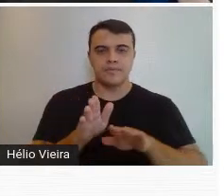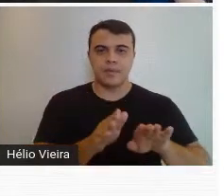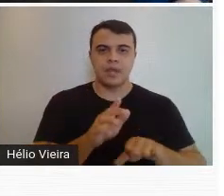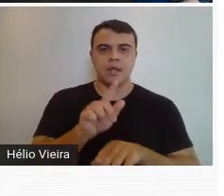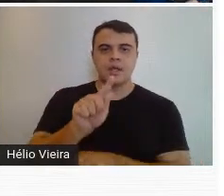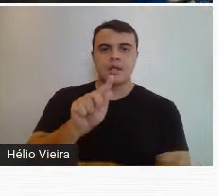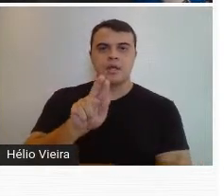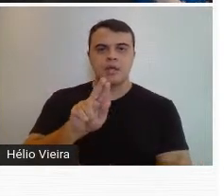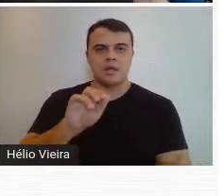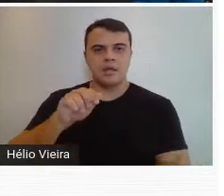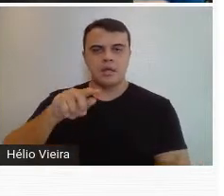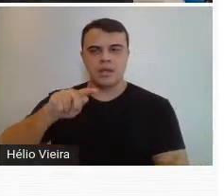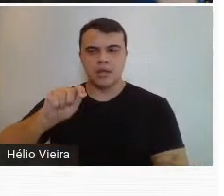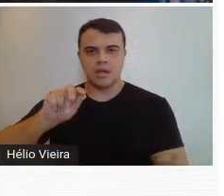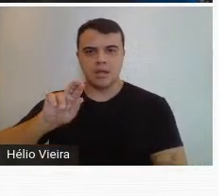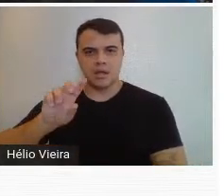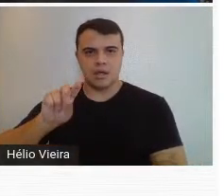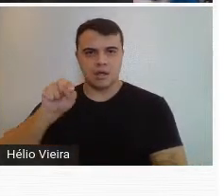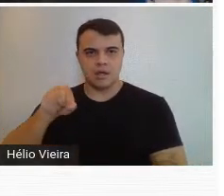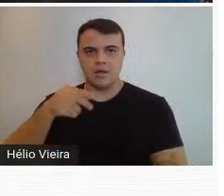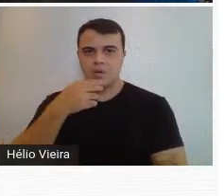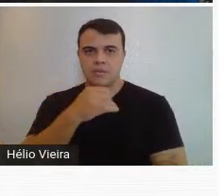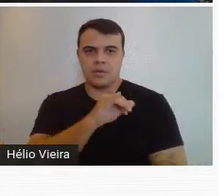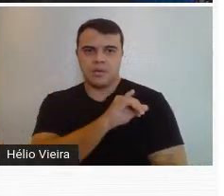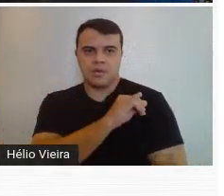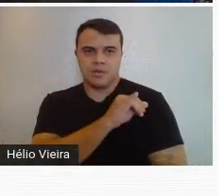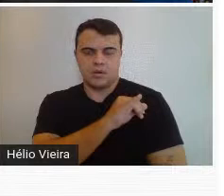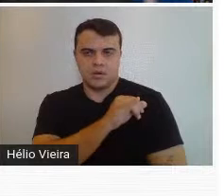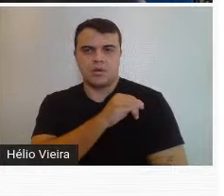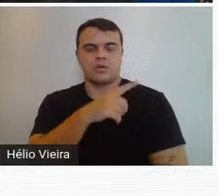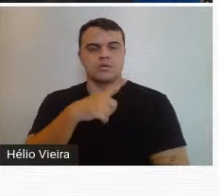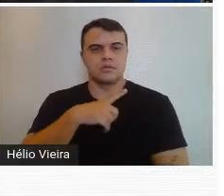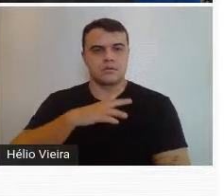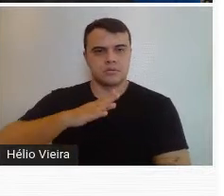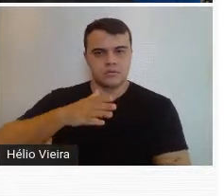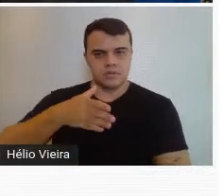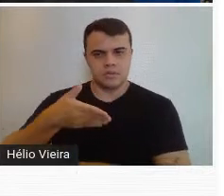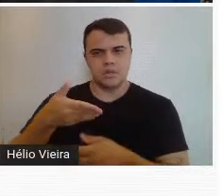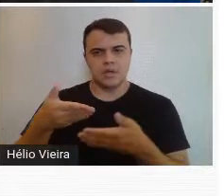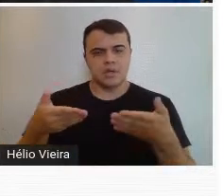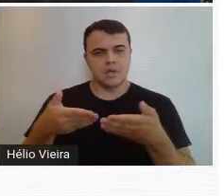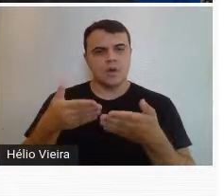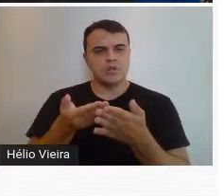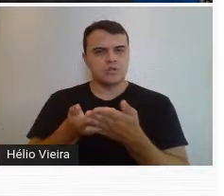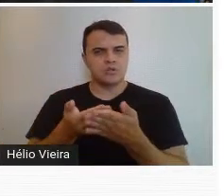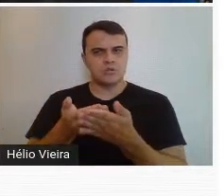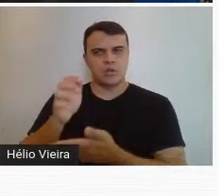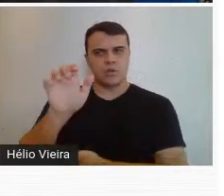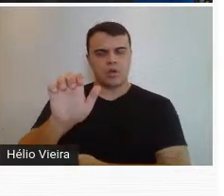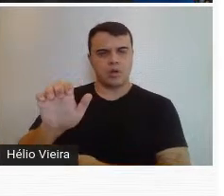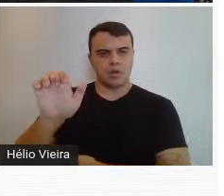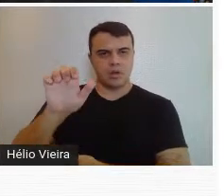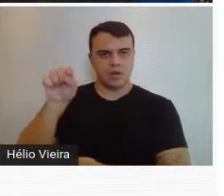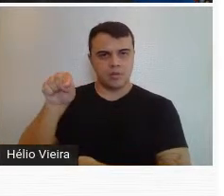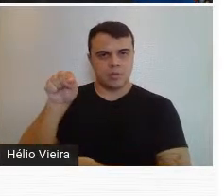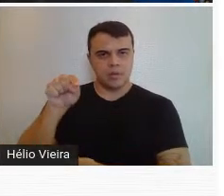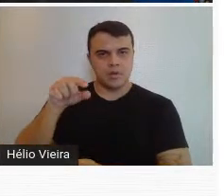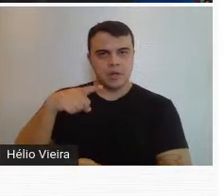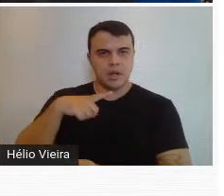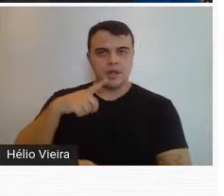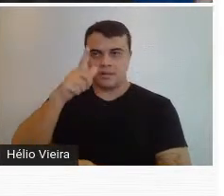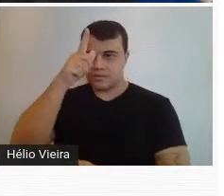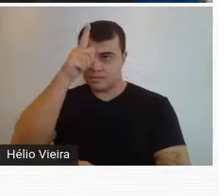Guignard, como a Carol já falou, ele é carioca, artista carioca, ele estudou na Europa, na Real Academia de Munique.